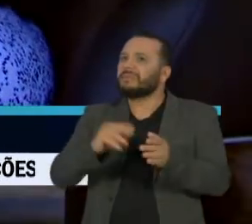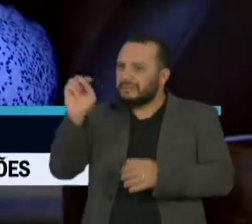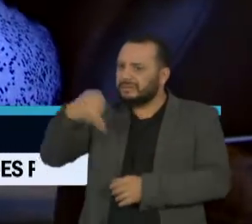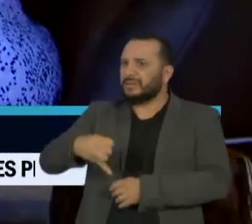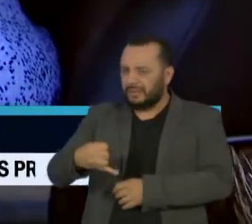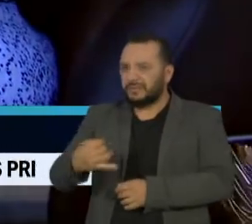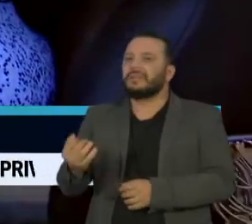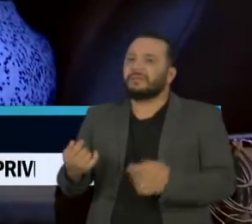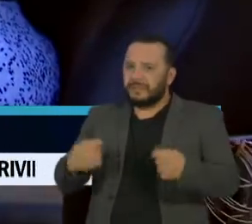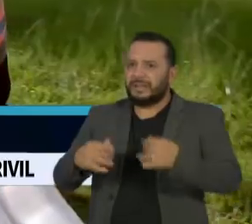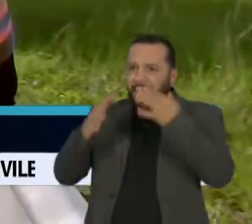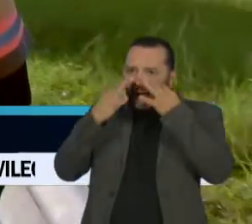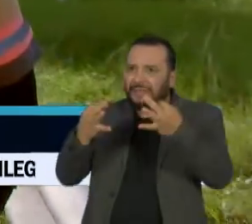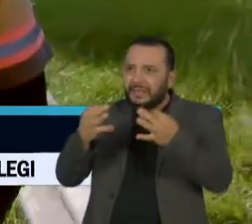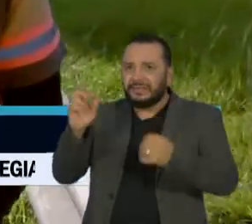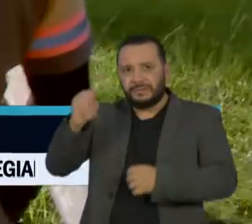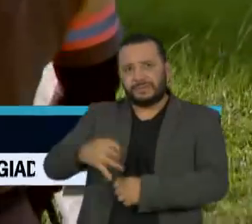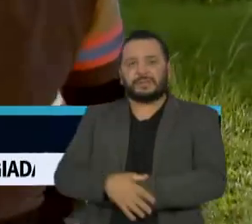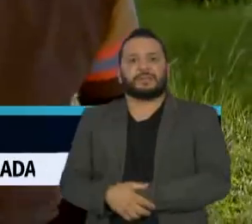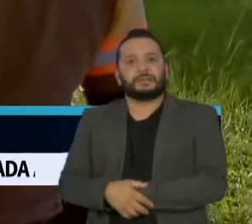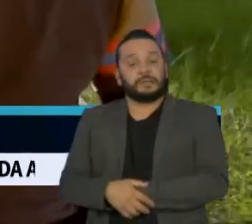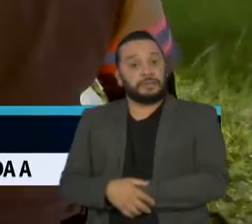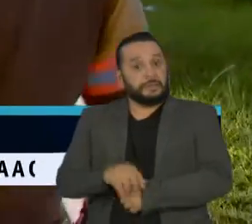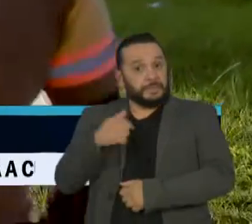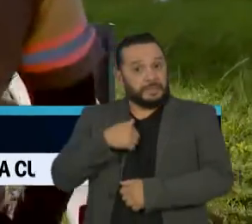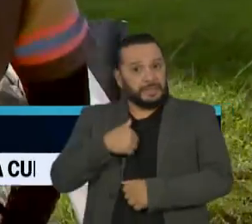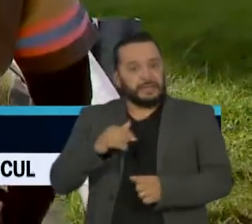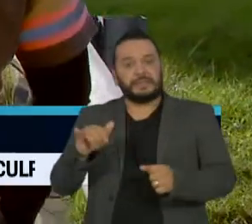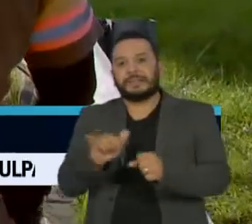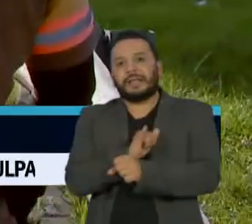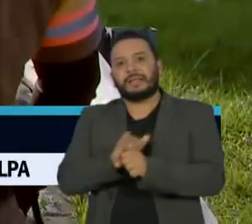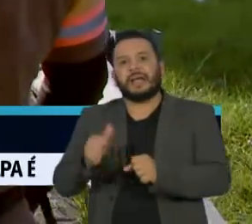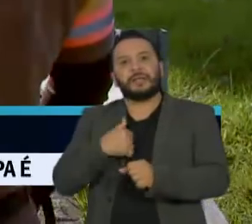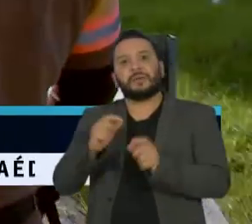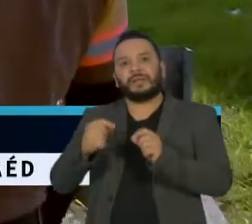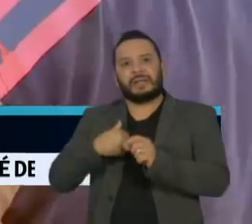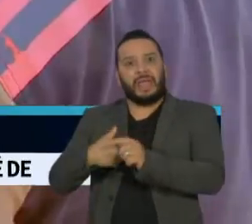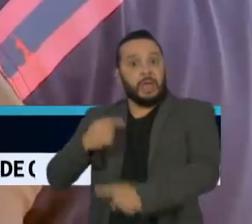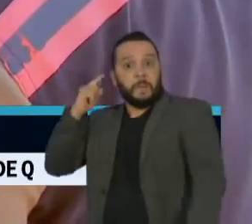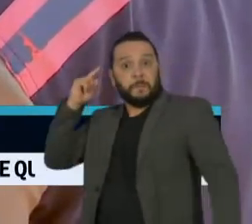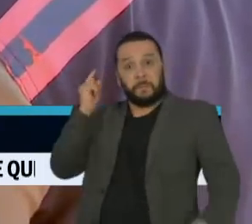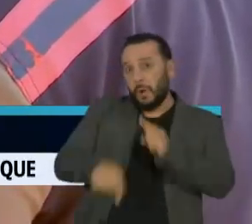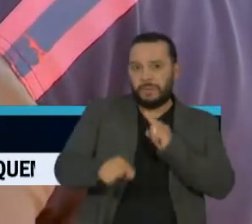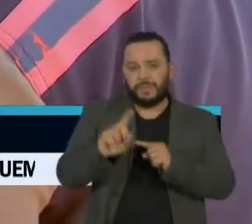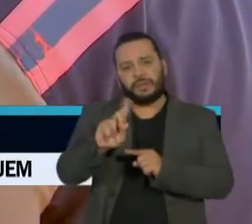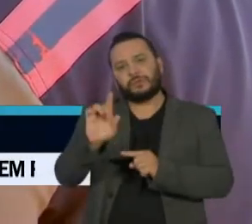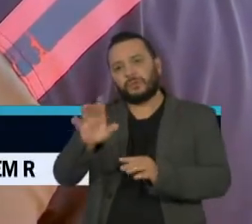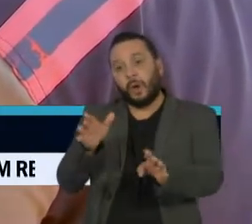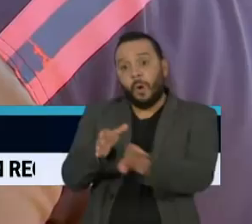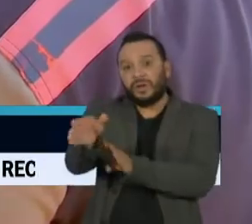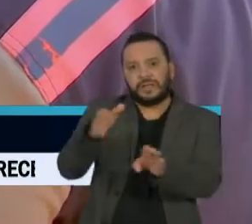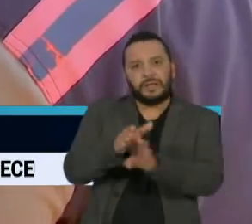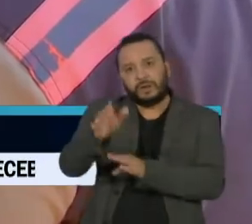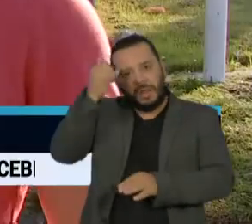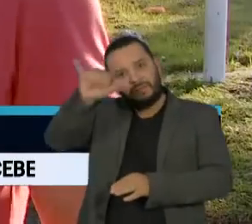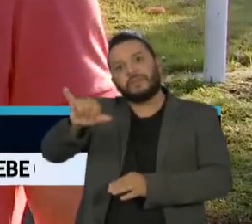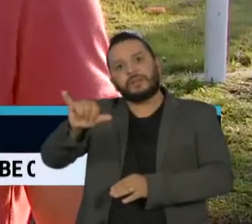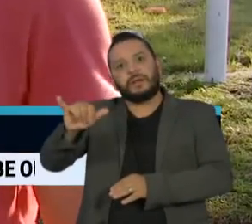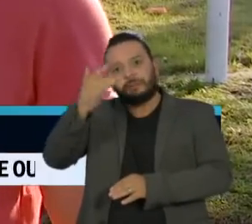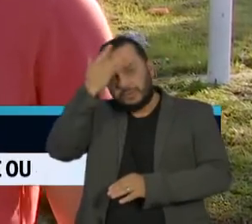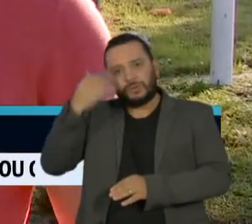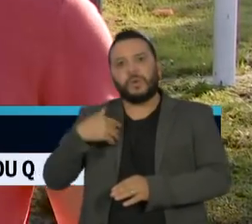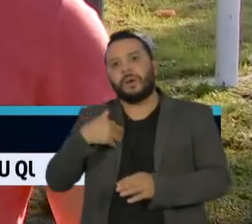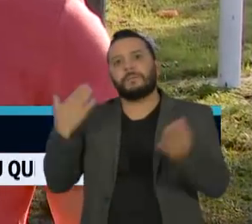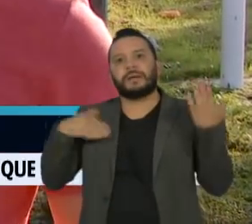alertando as pessoas. A medida não é restritiva, apenas uma orientação para evitar a circulação de pessoas. O